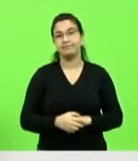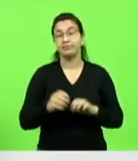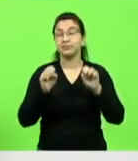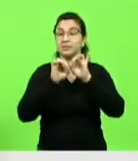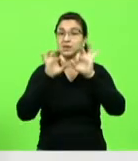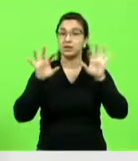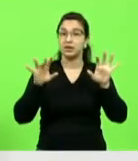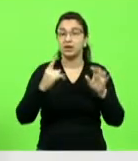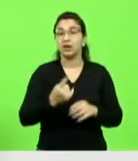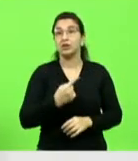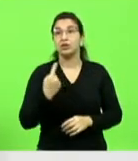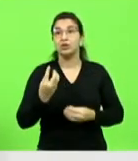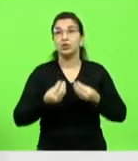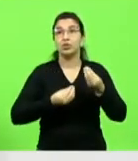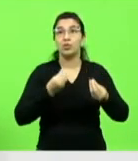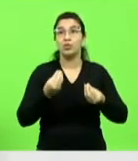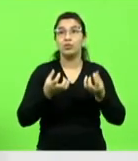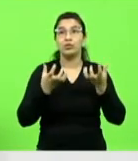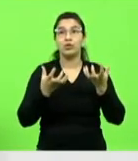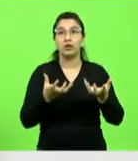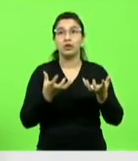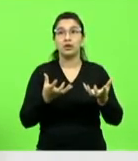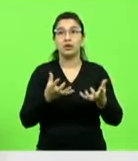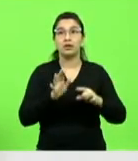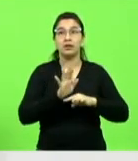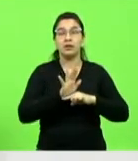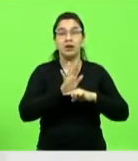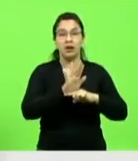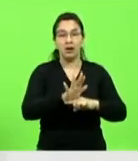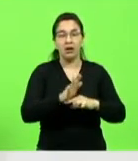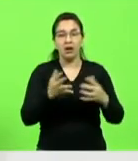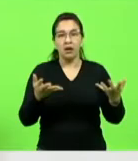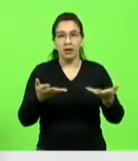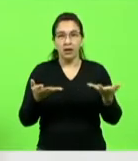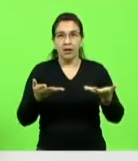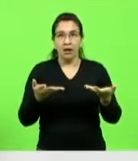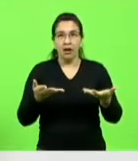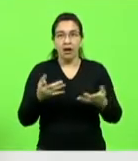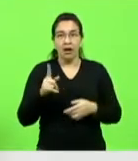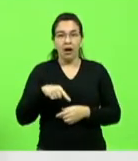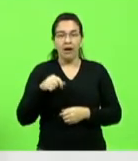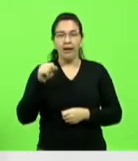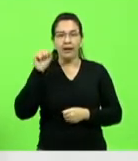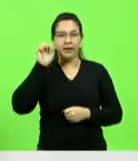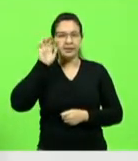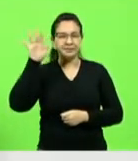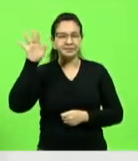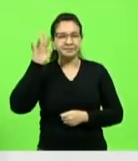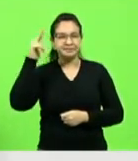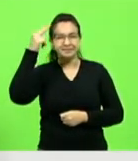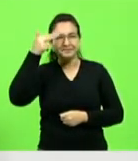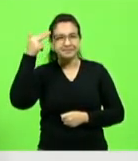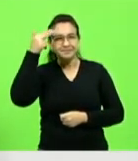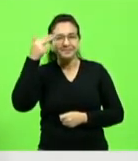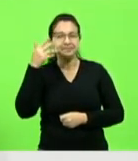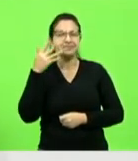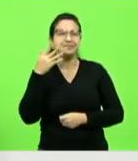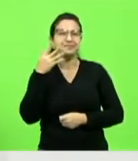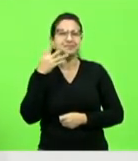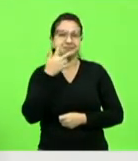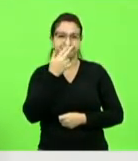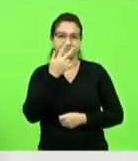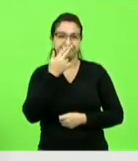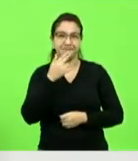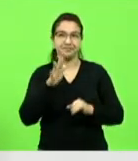esta realidade que hoje na verdade não é uma realidade é um sonho ainda. Mas eu quero aqui